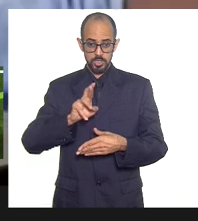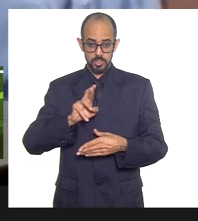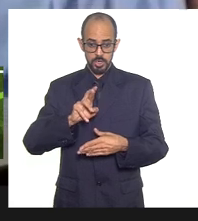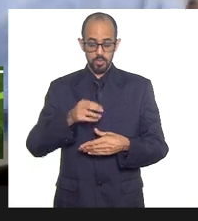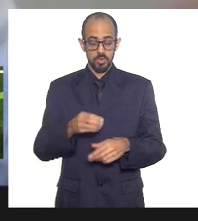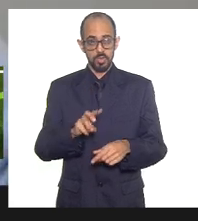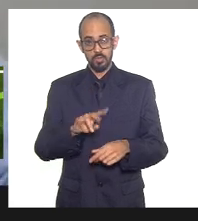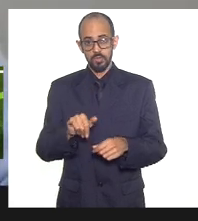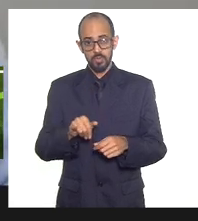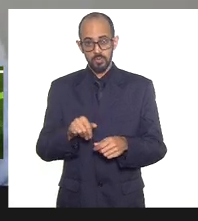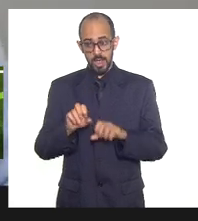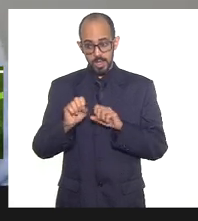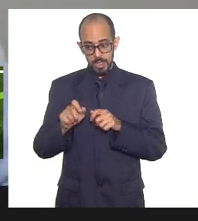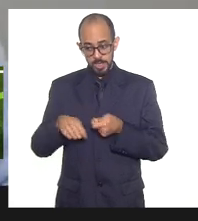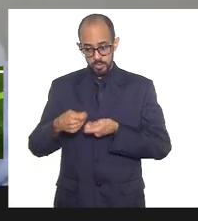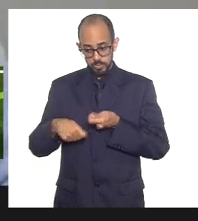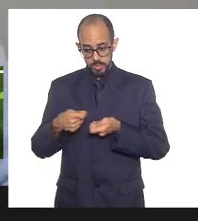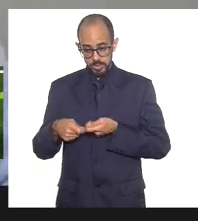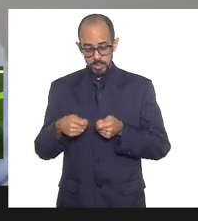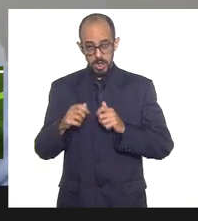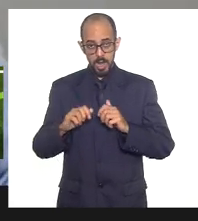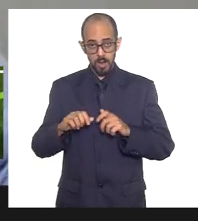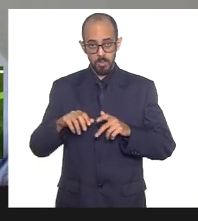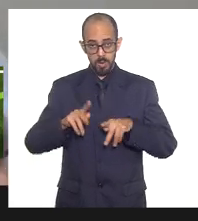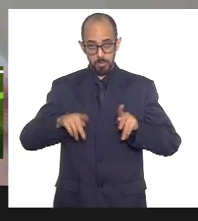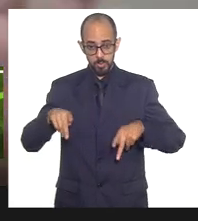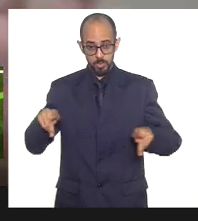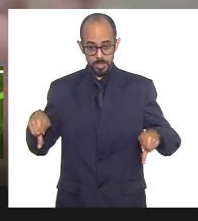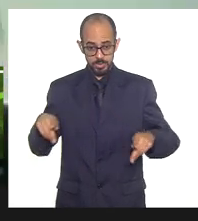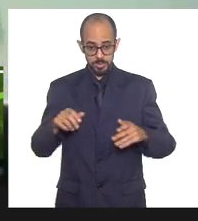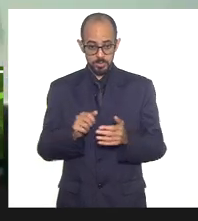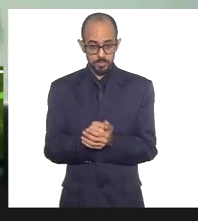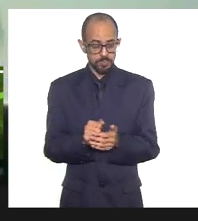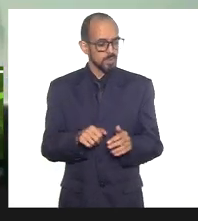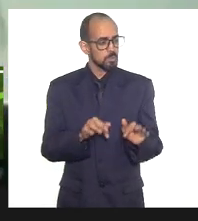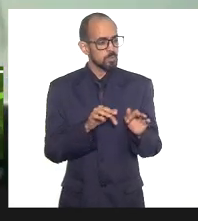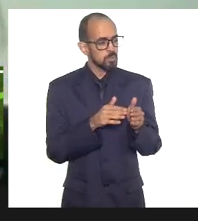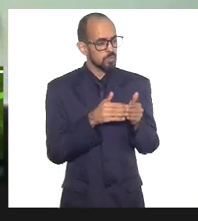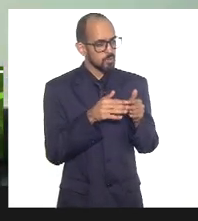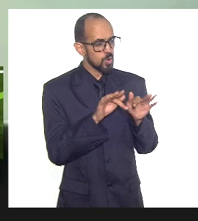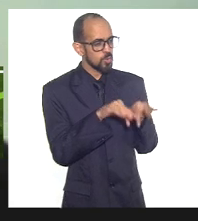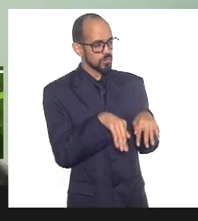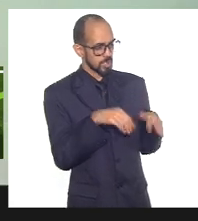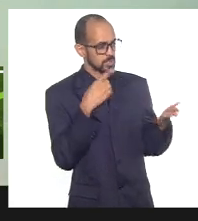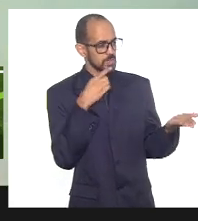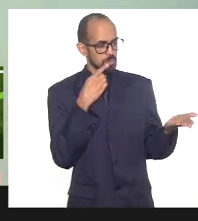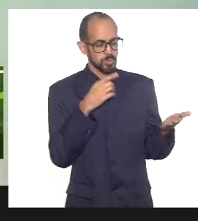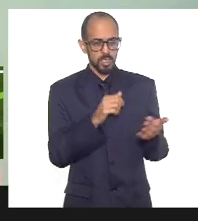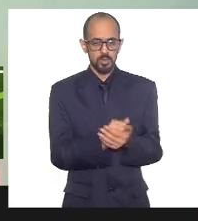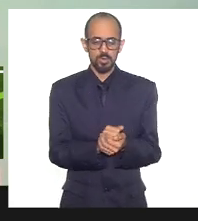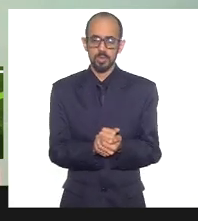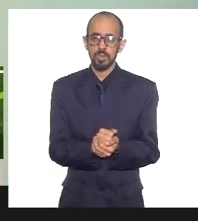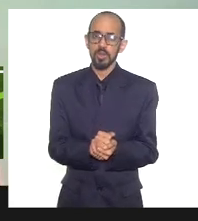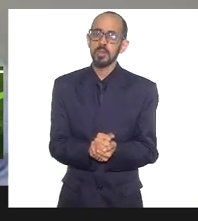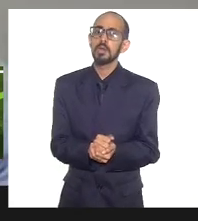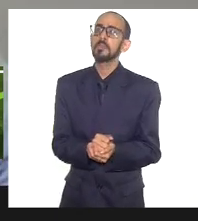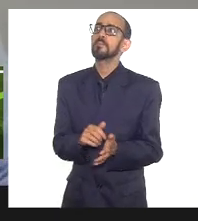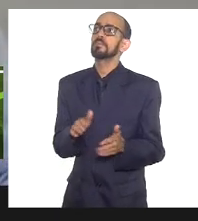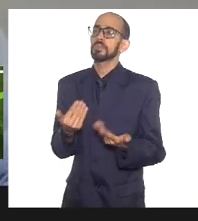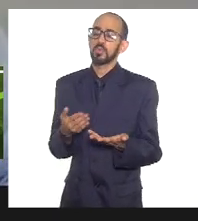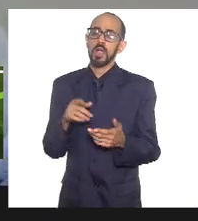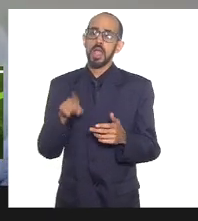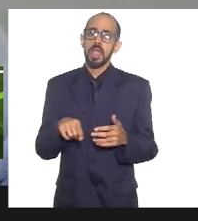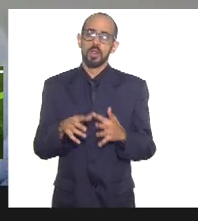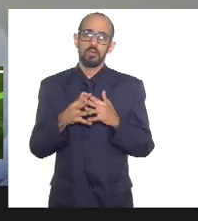determinada, enfim, região, localidade, pode concluir, deputado, em uma determinada religião, é muito denso,